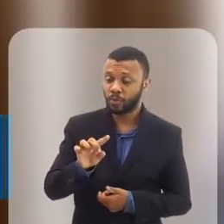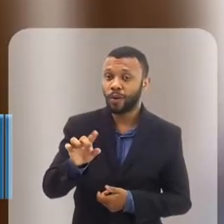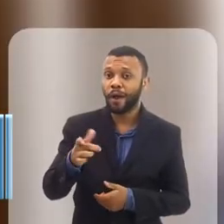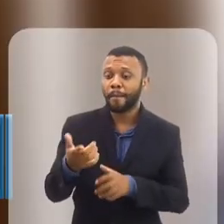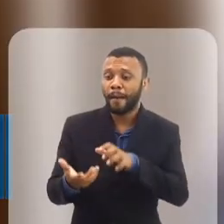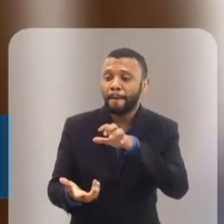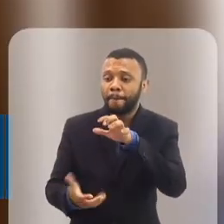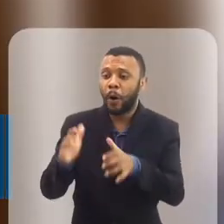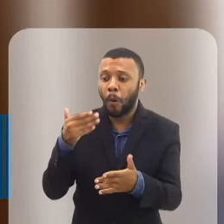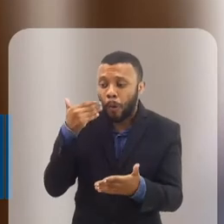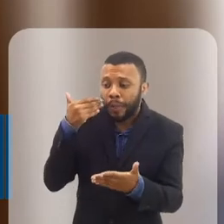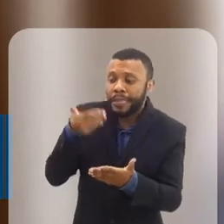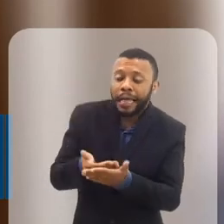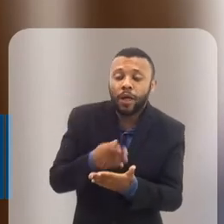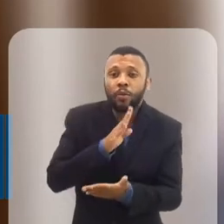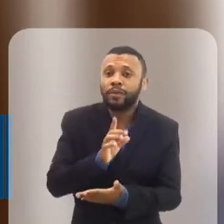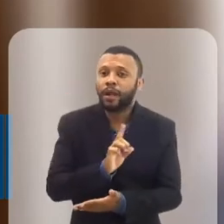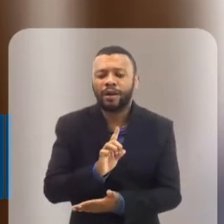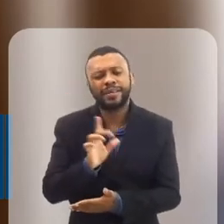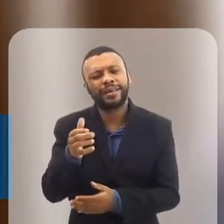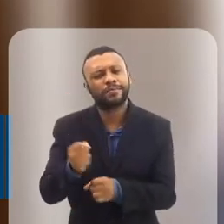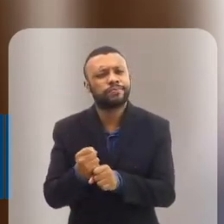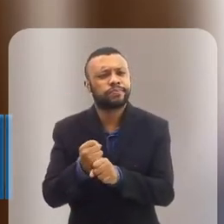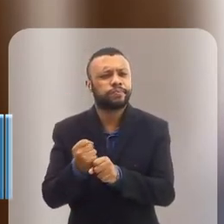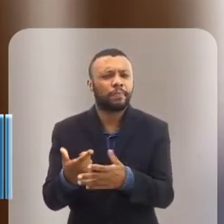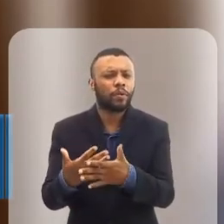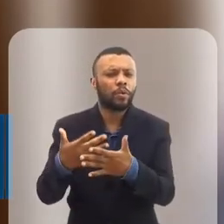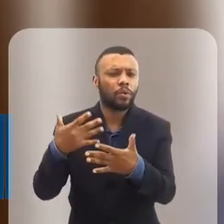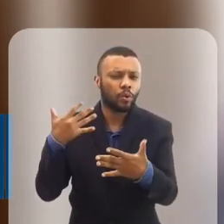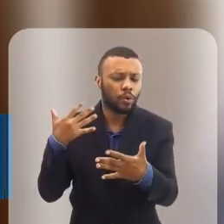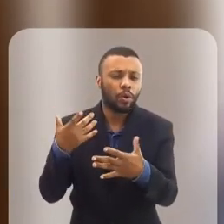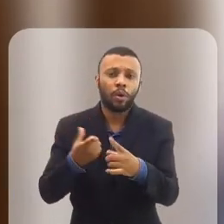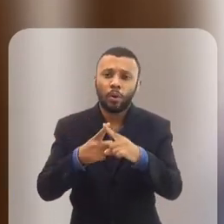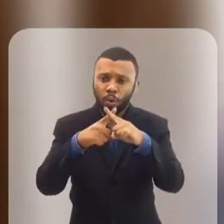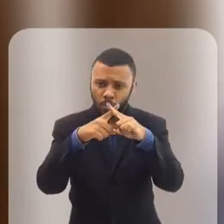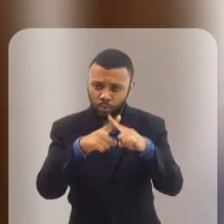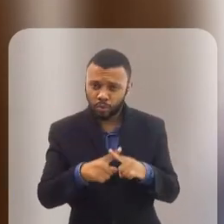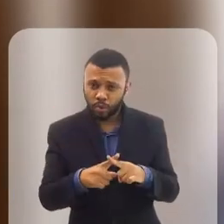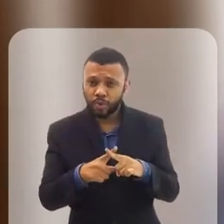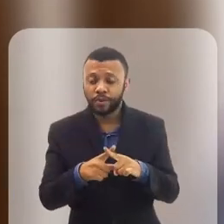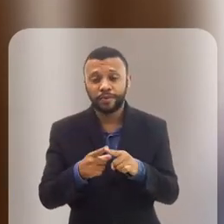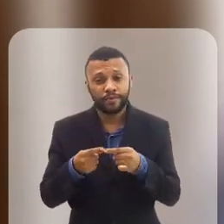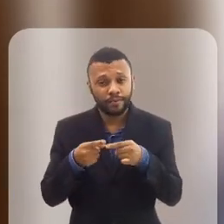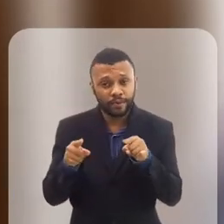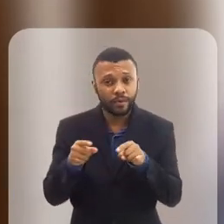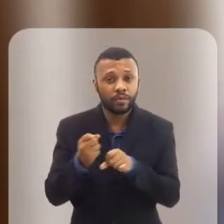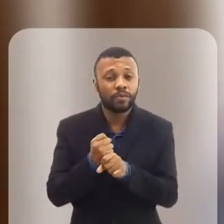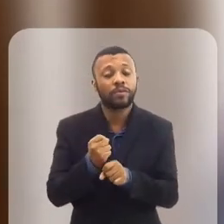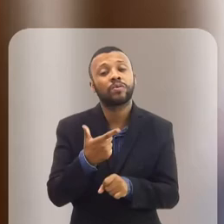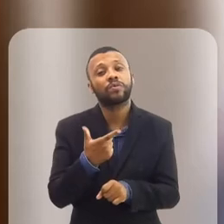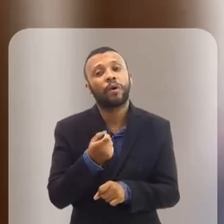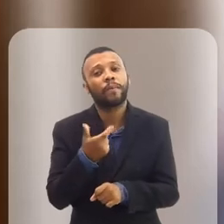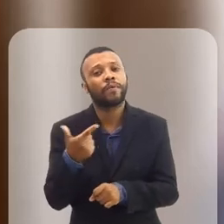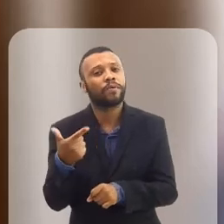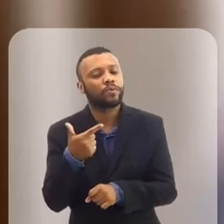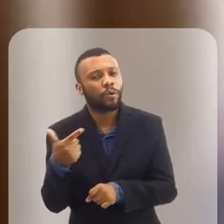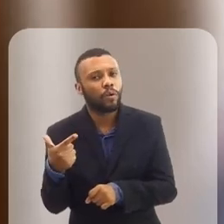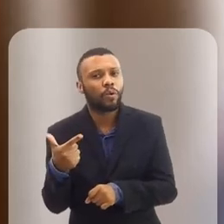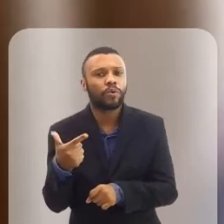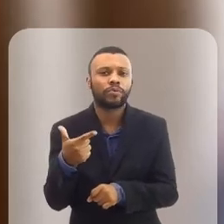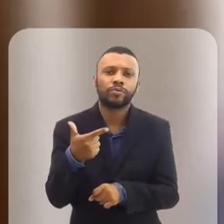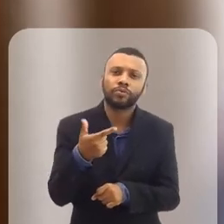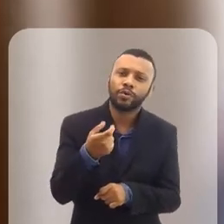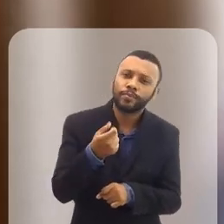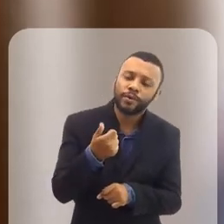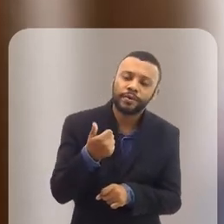Ele já existe há vários anos. O próprio jogo Second Life, ele foi lançado em 2002, 2003,